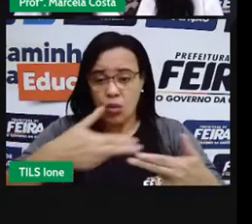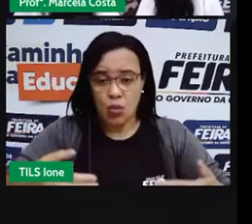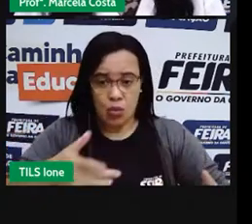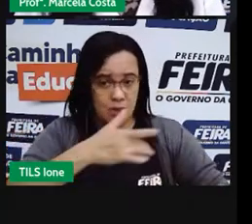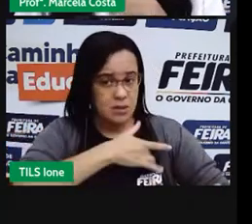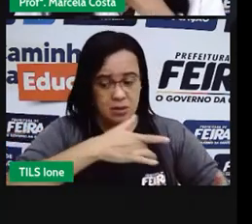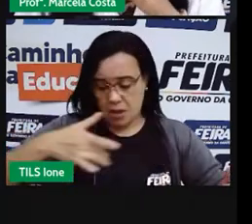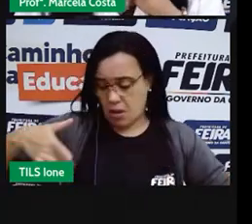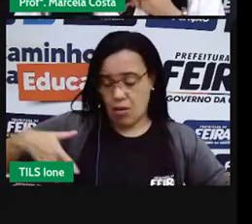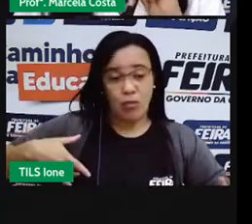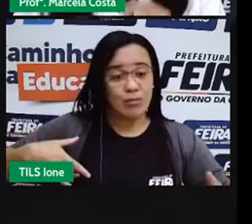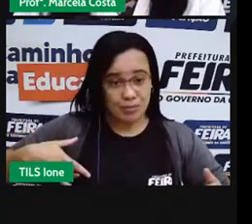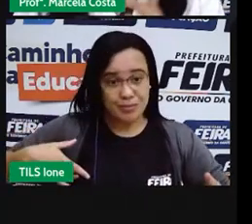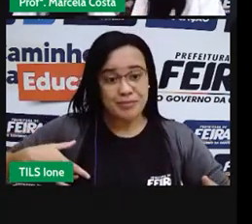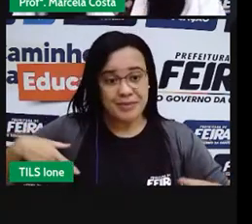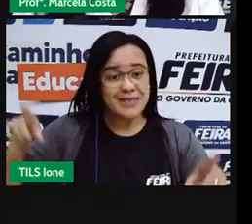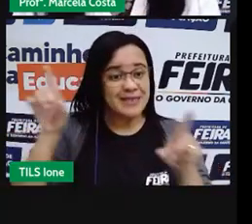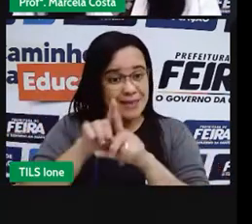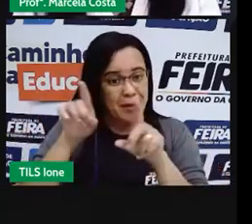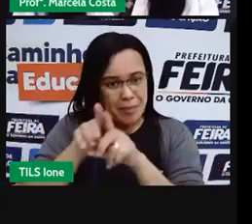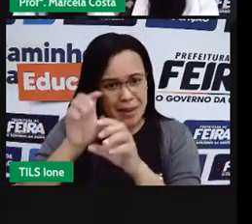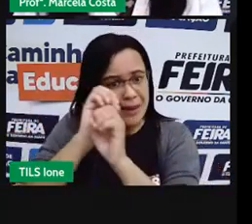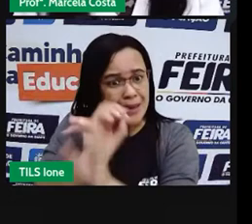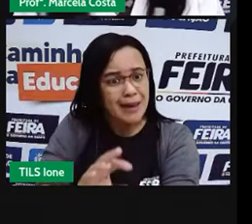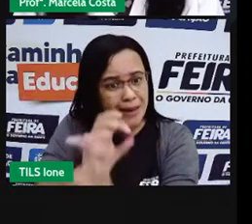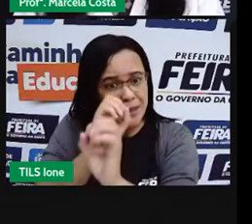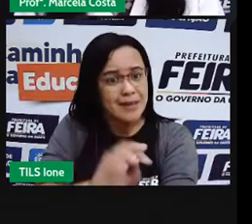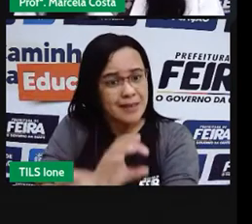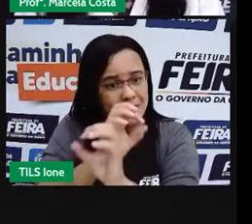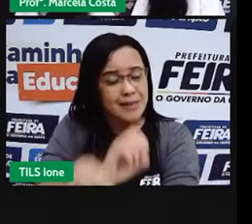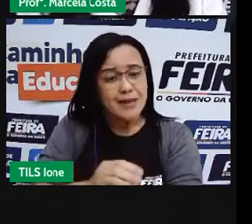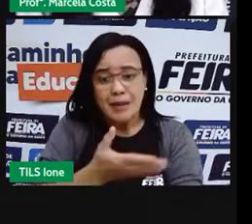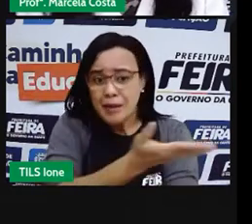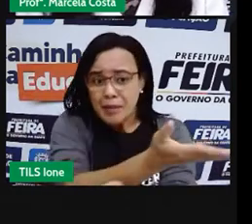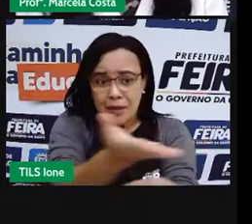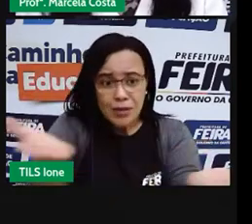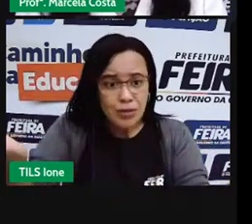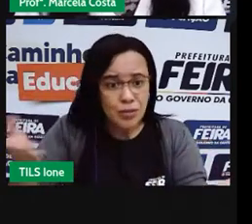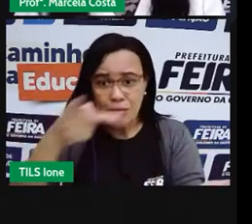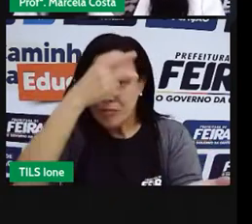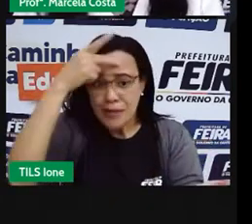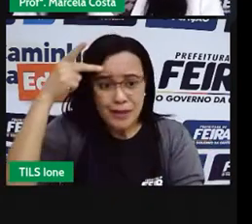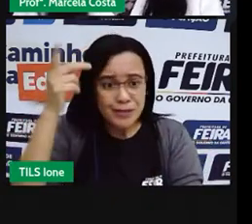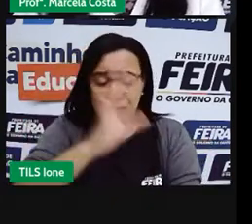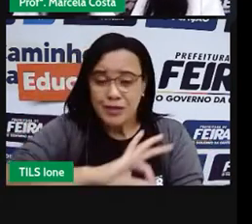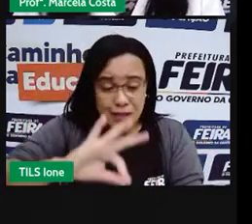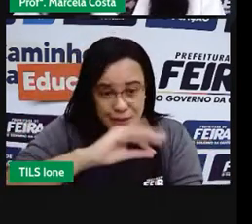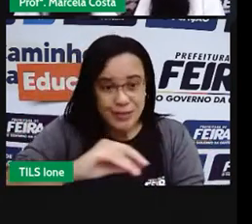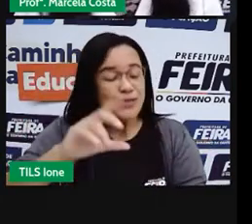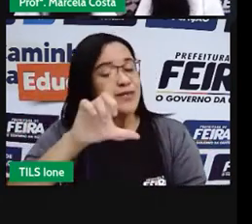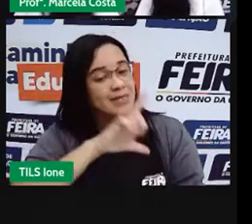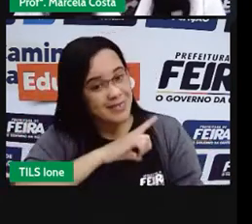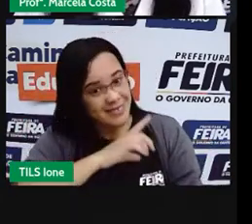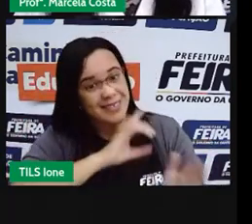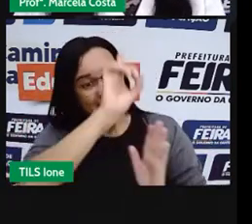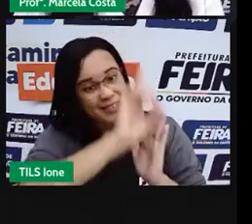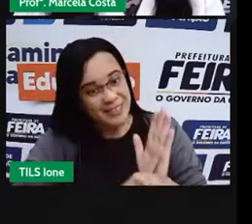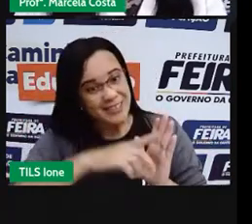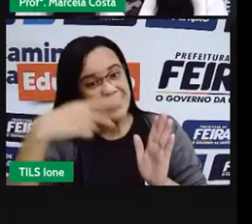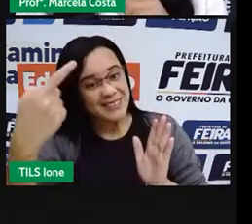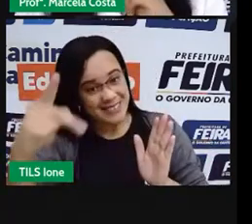Então, a gente pode cobrar essas coisas de nossos representantes, como prefeitos,